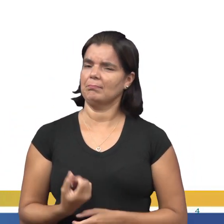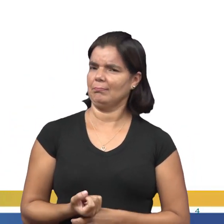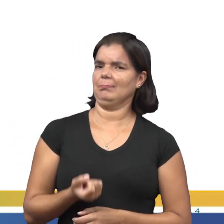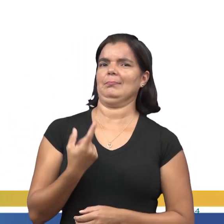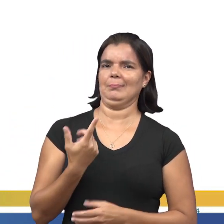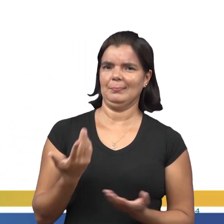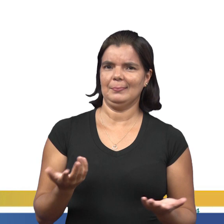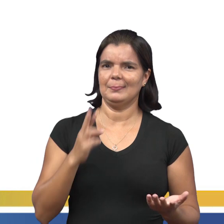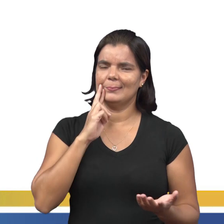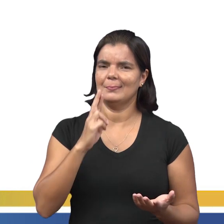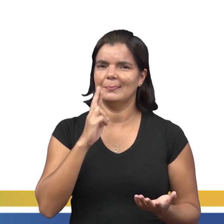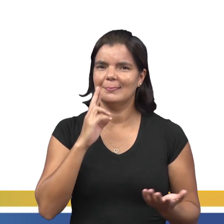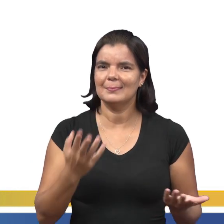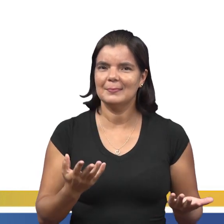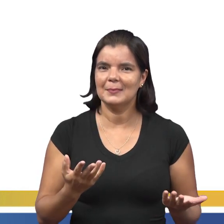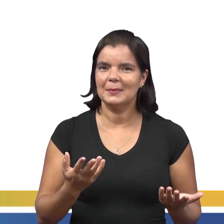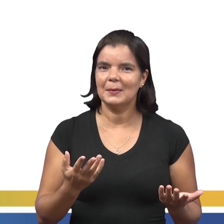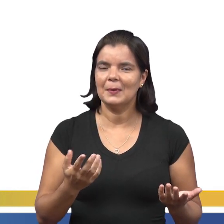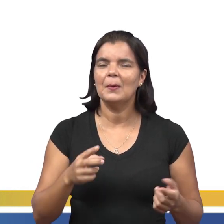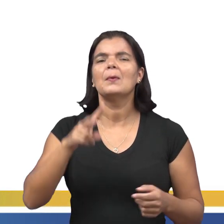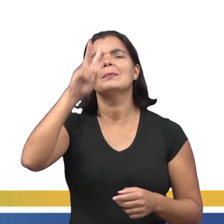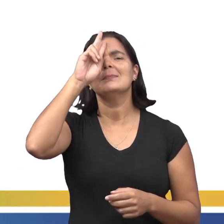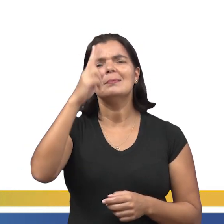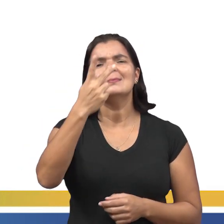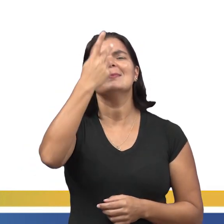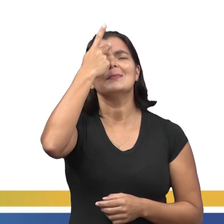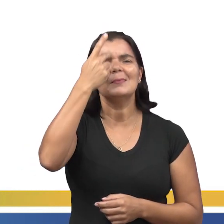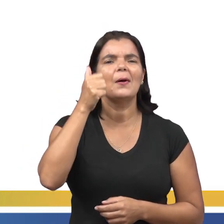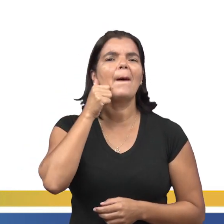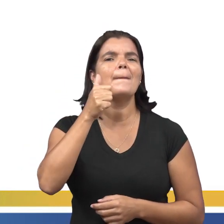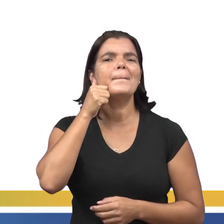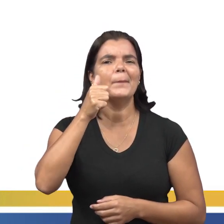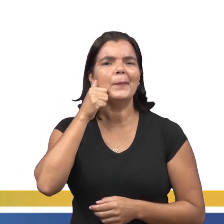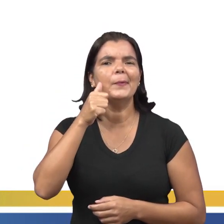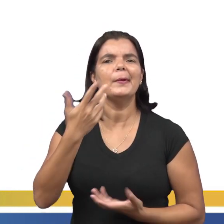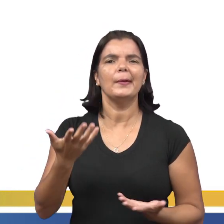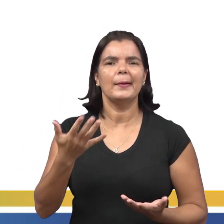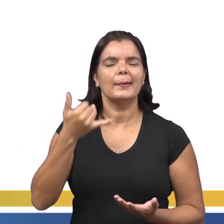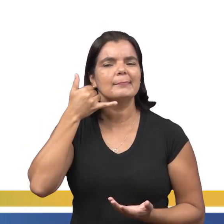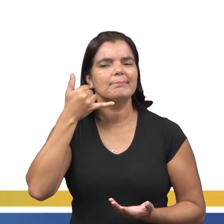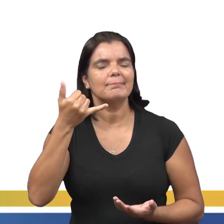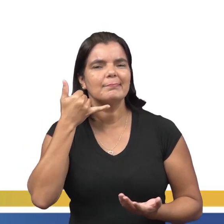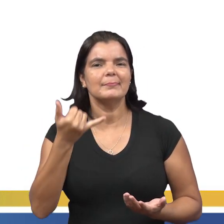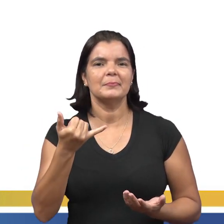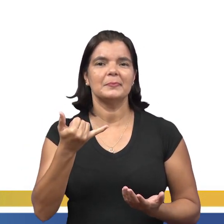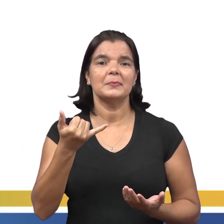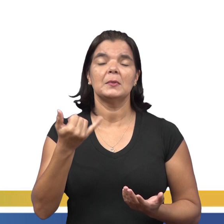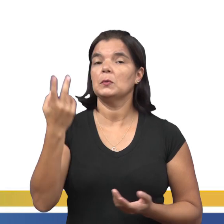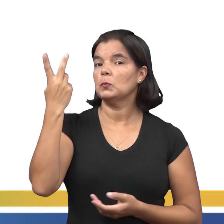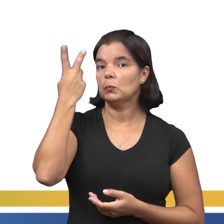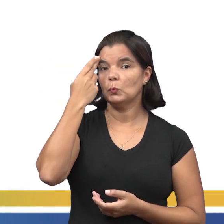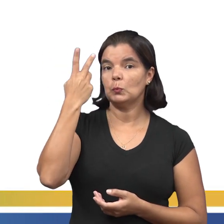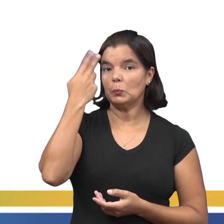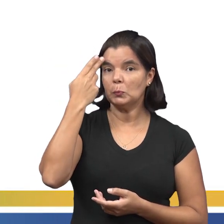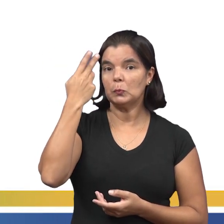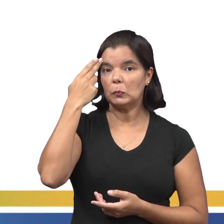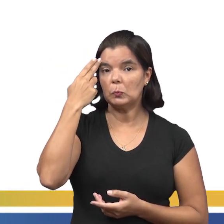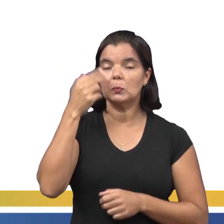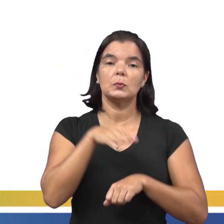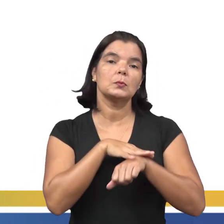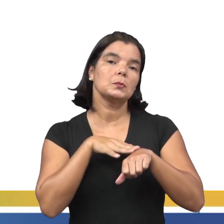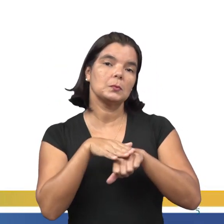Qual foi o engano que a moça que atende o telefone comete? É um engano muito comum quando